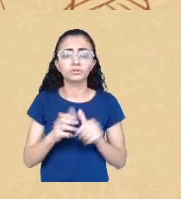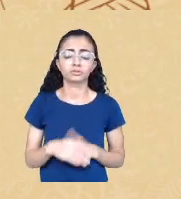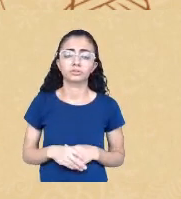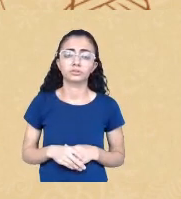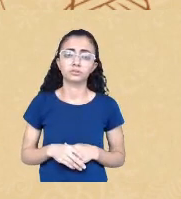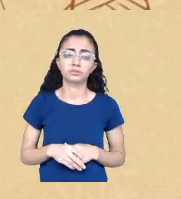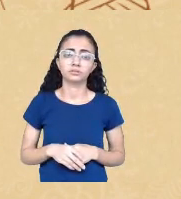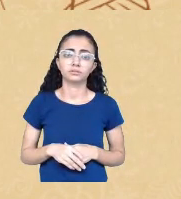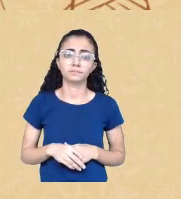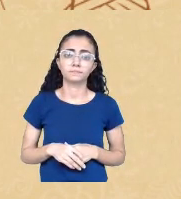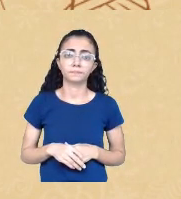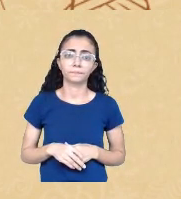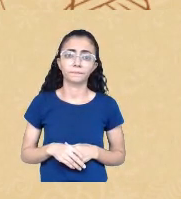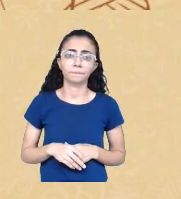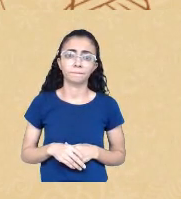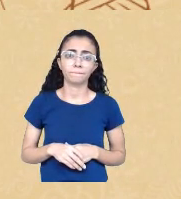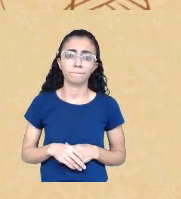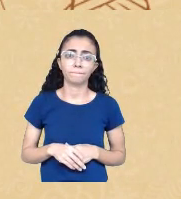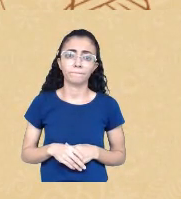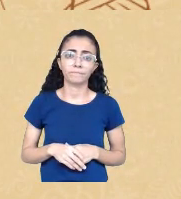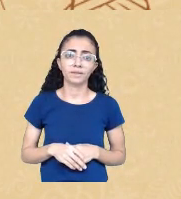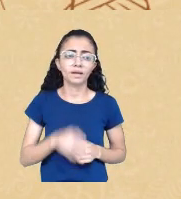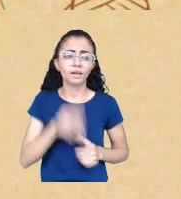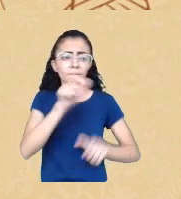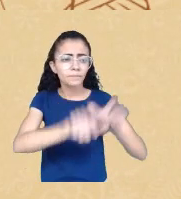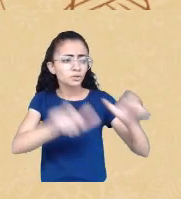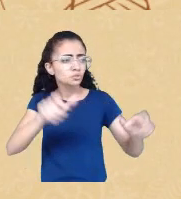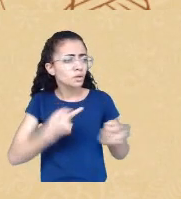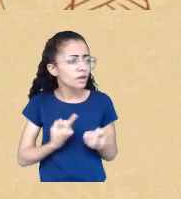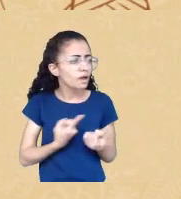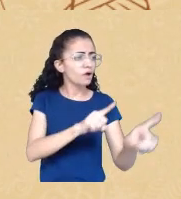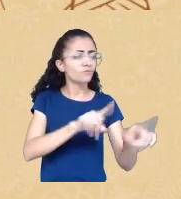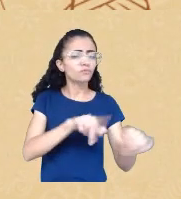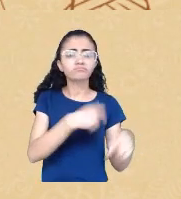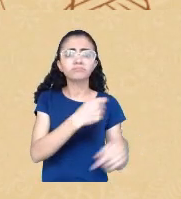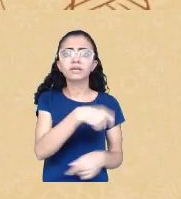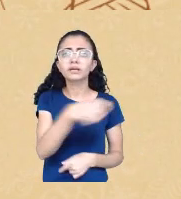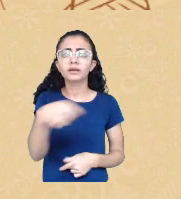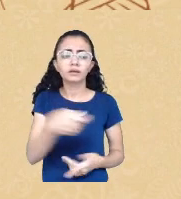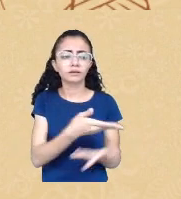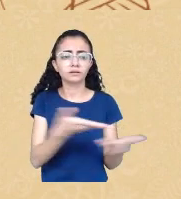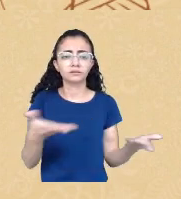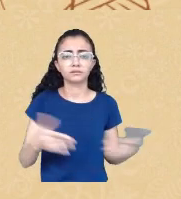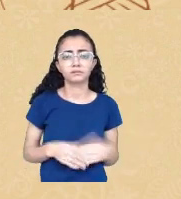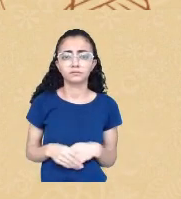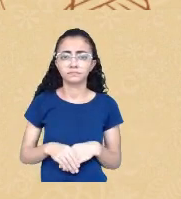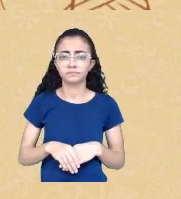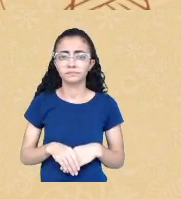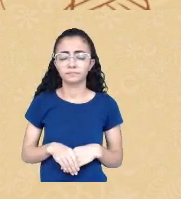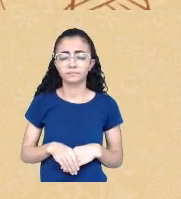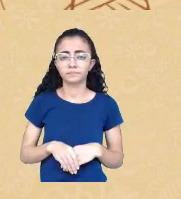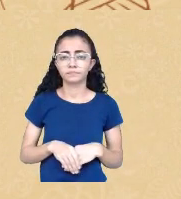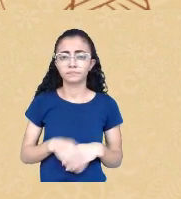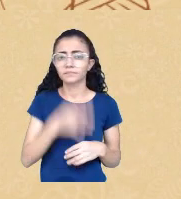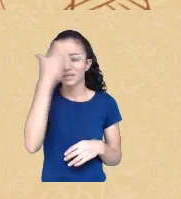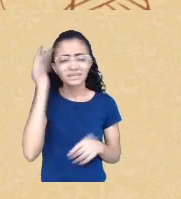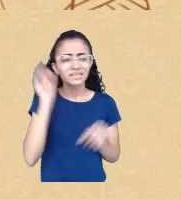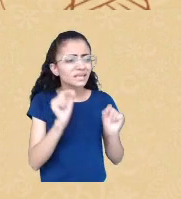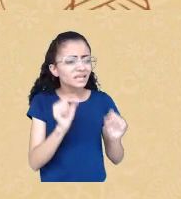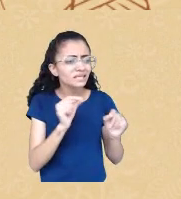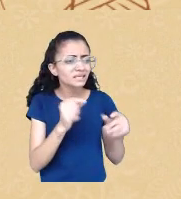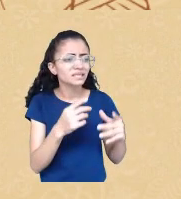é alvo quem é que recebe o meu racismo